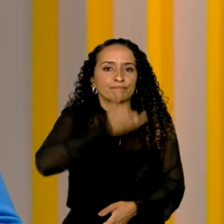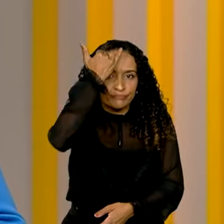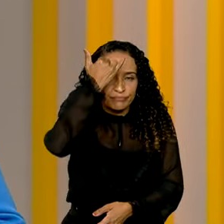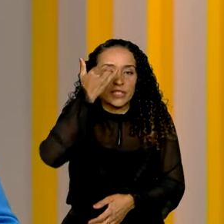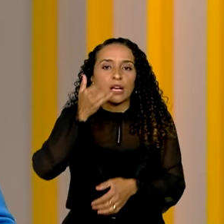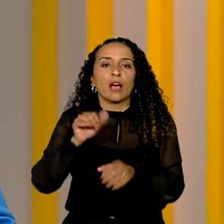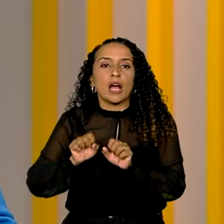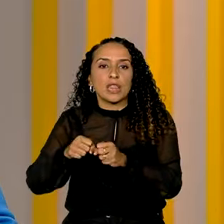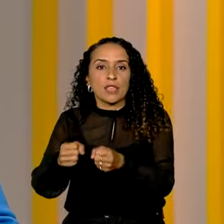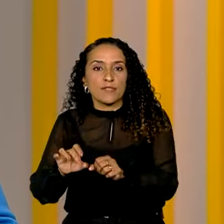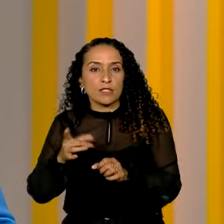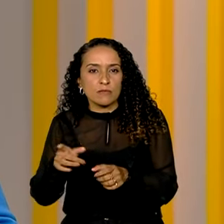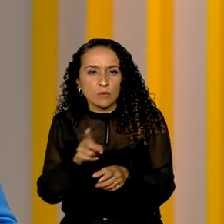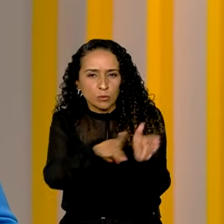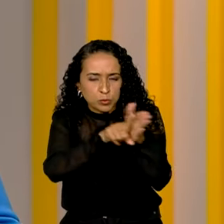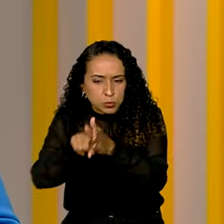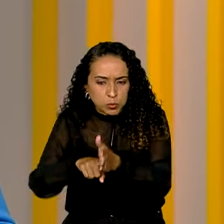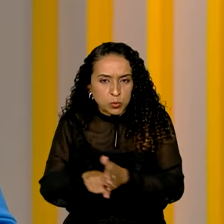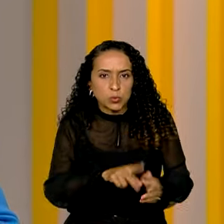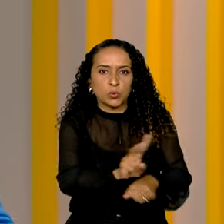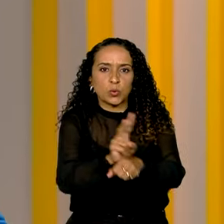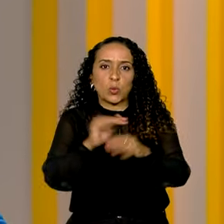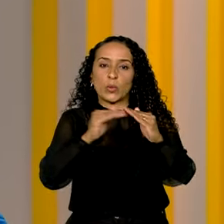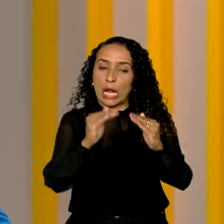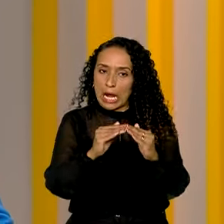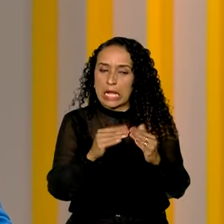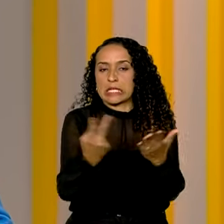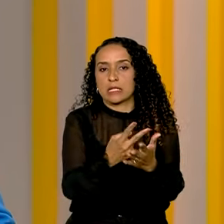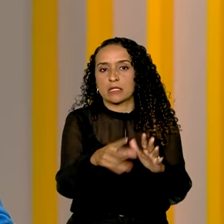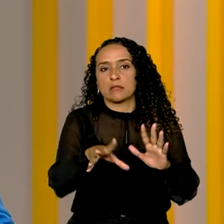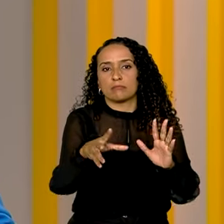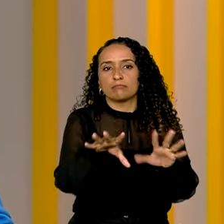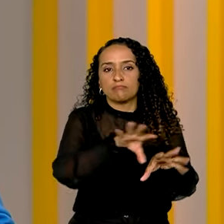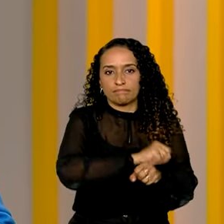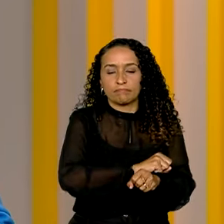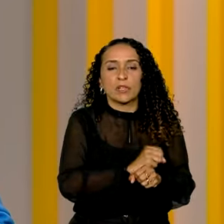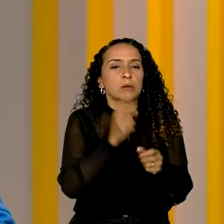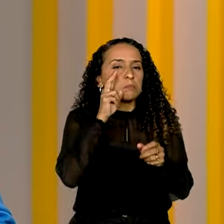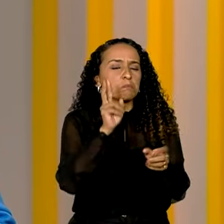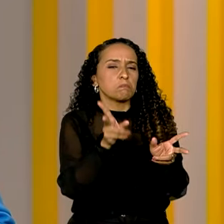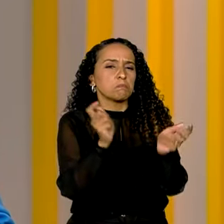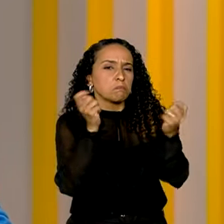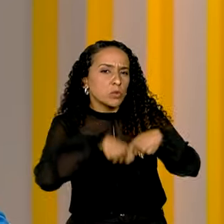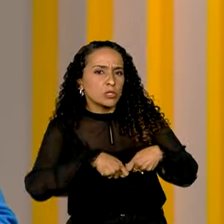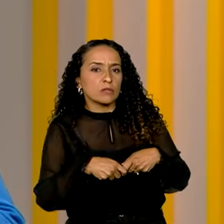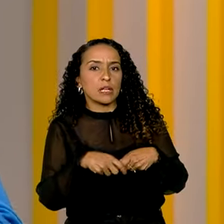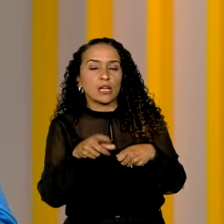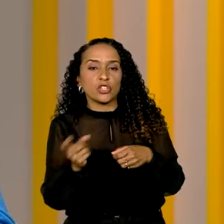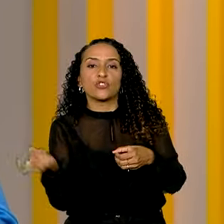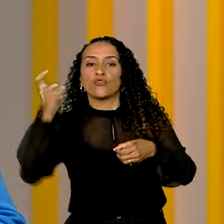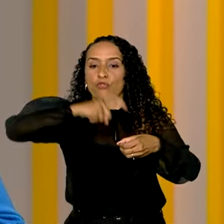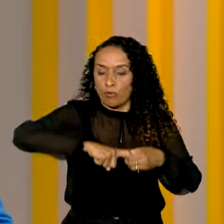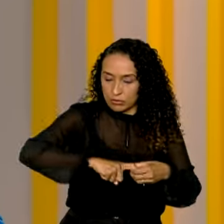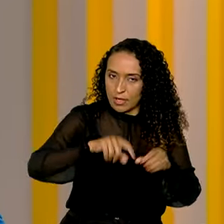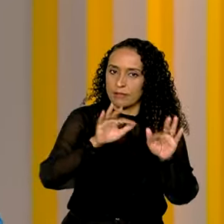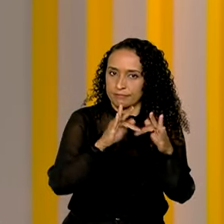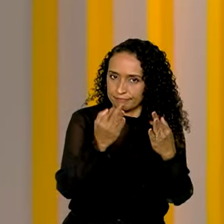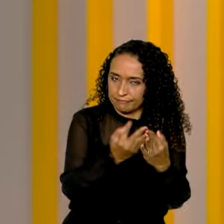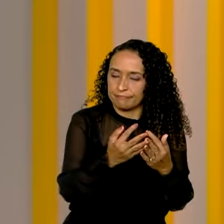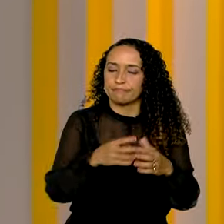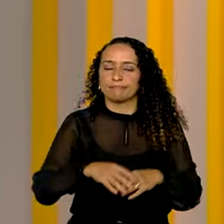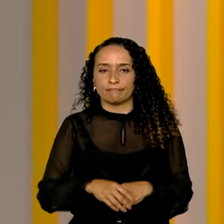iniciou o processo de vistoria das residências atingidas para verificar a possibilidade de reocupação das